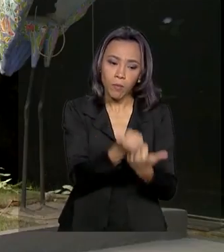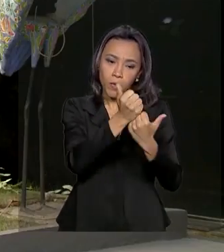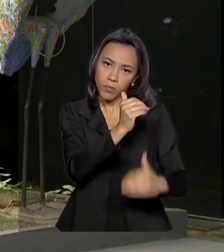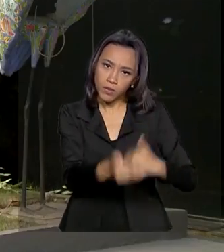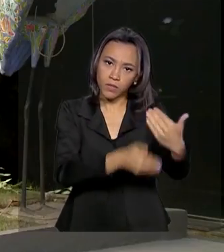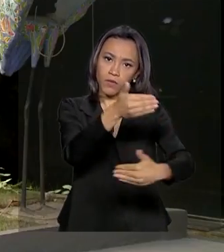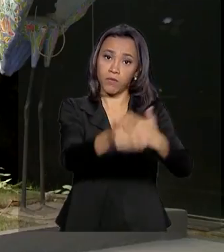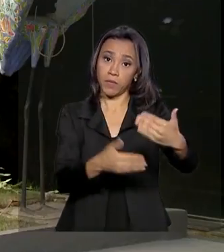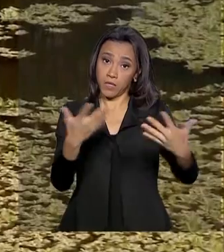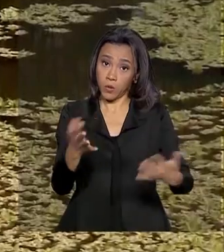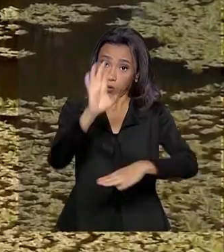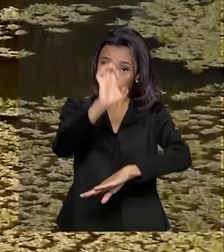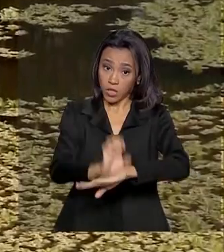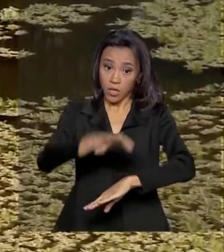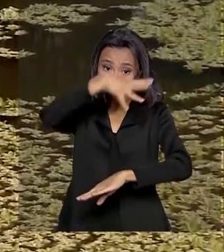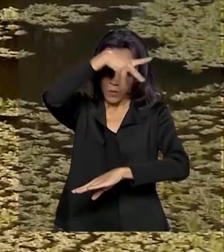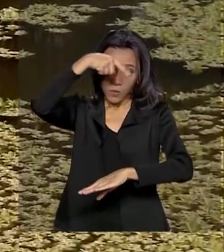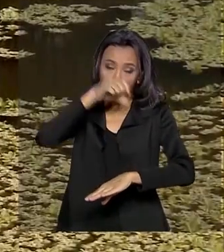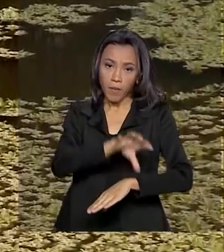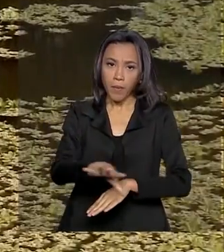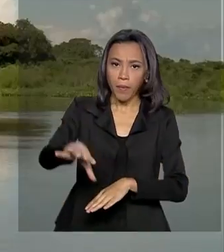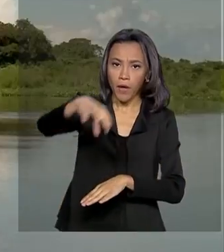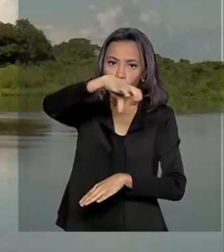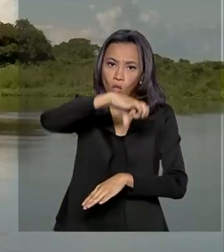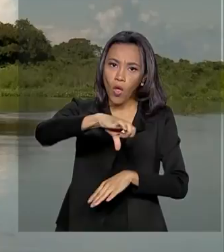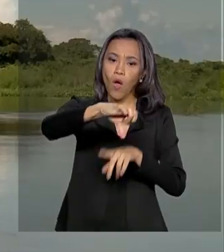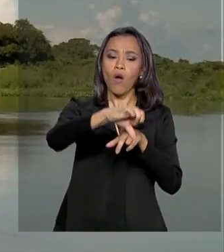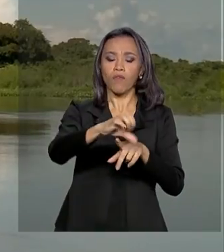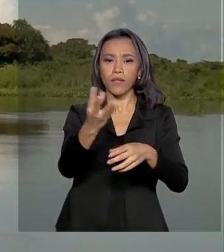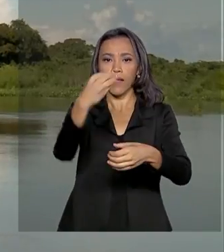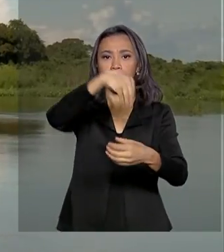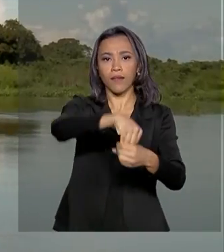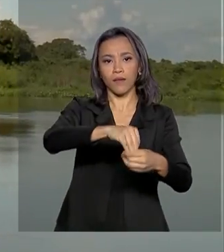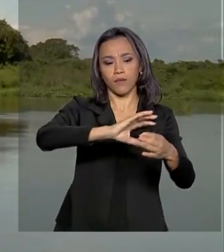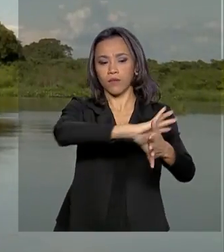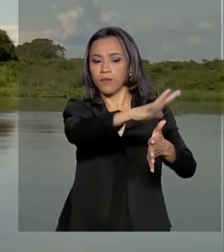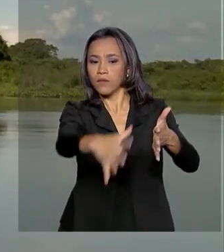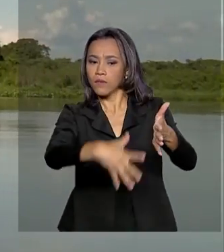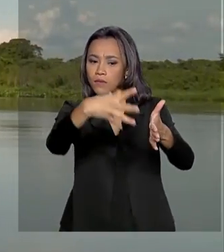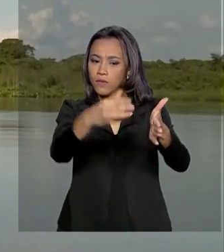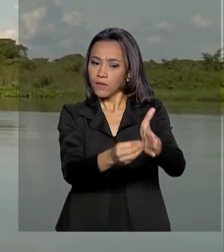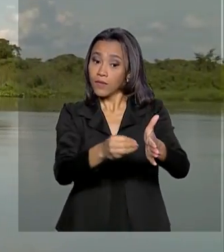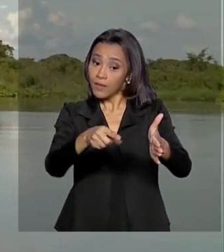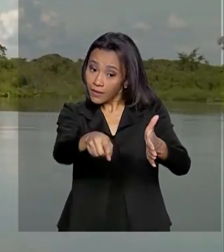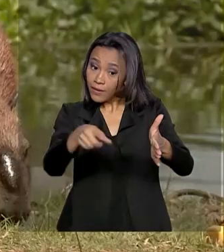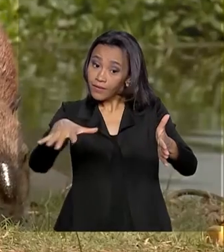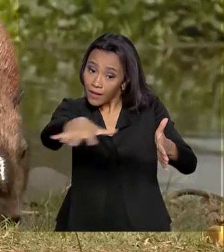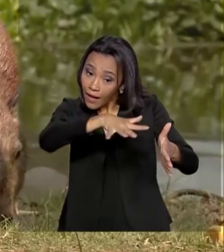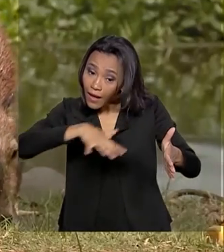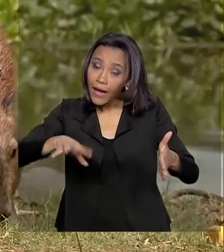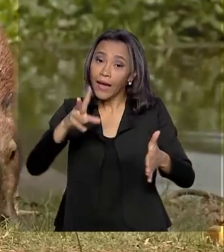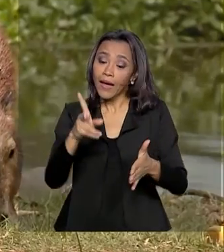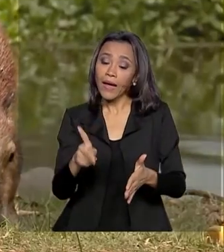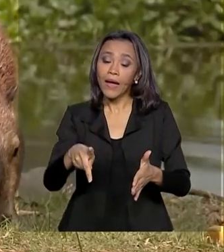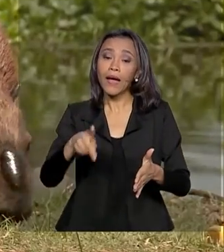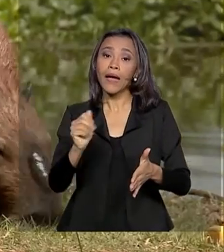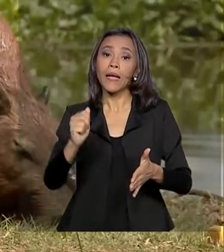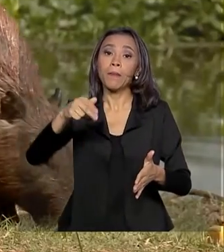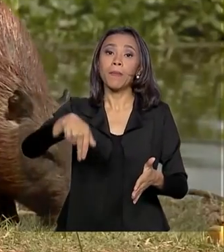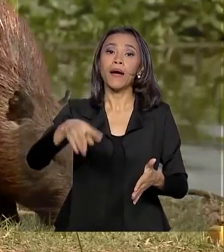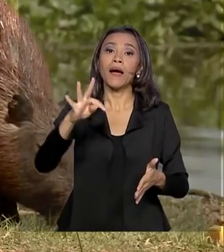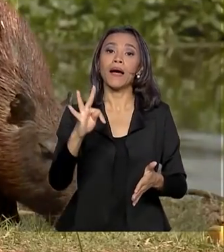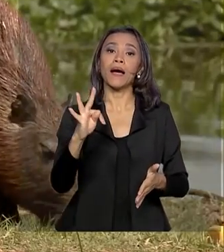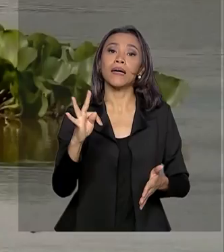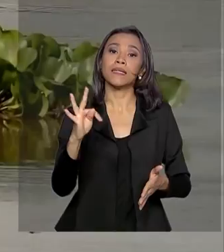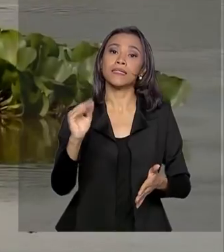Mato Grosso é um dos nove estados da Amazônia Legal. Aqui fica uma parte do Pantanal. Eu diria que é a parte mais selvagem